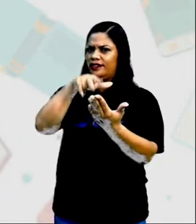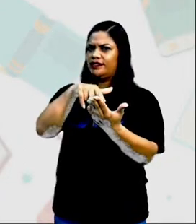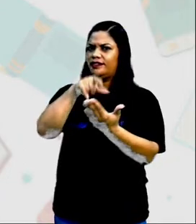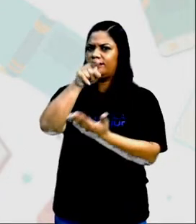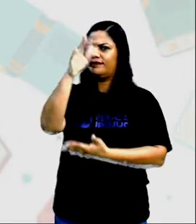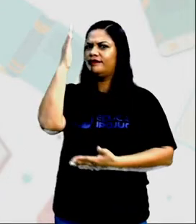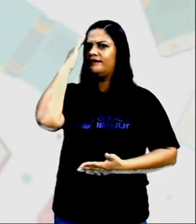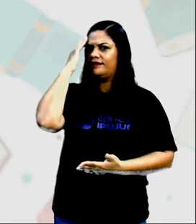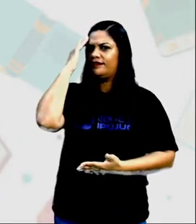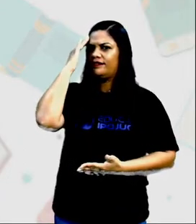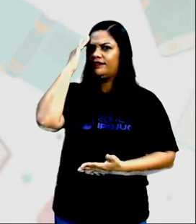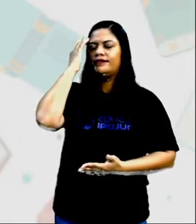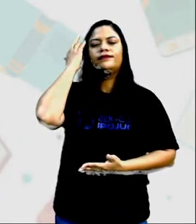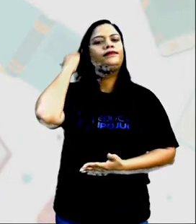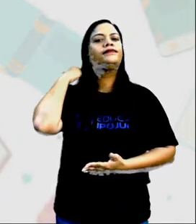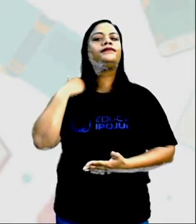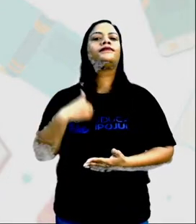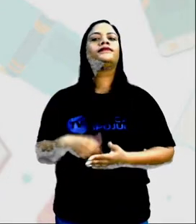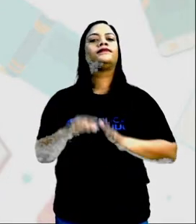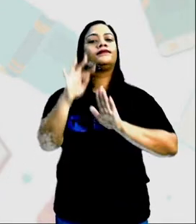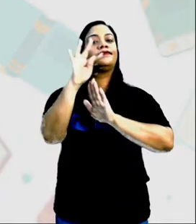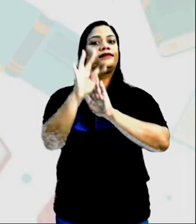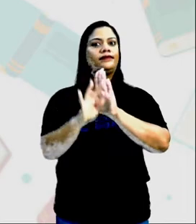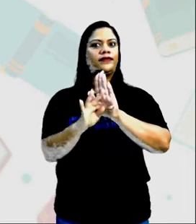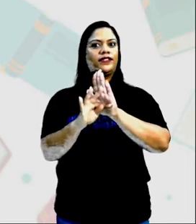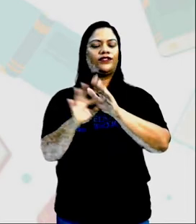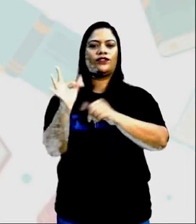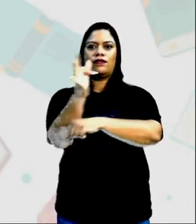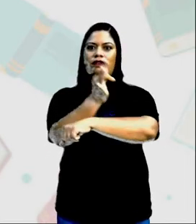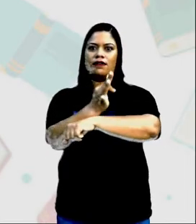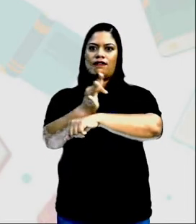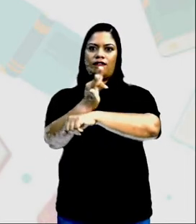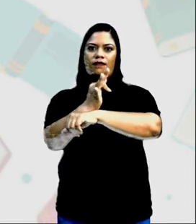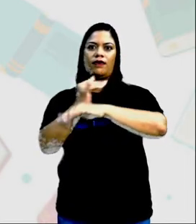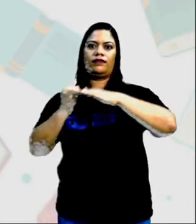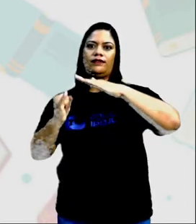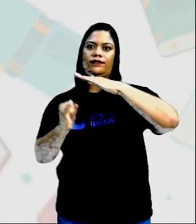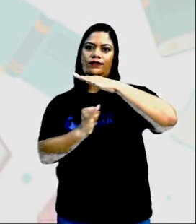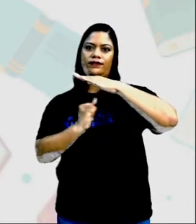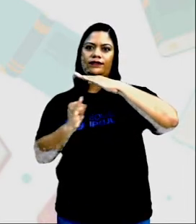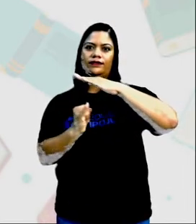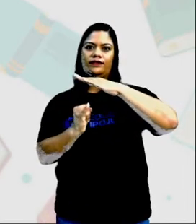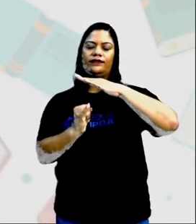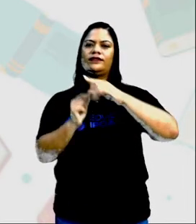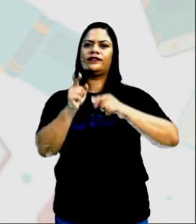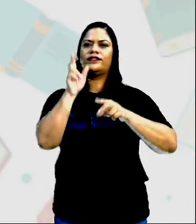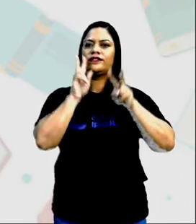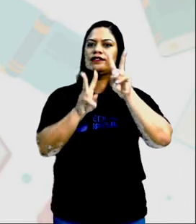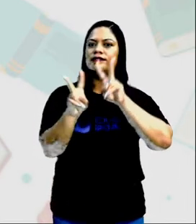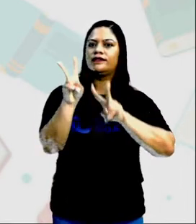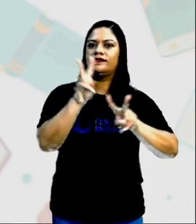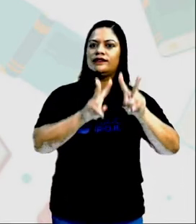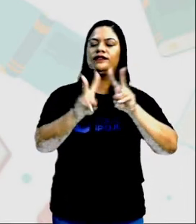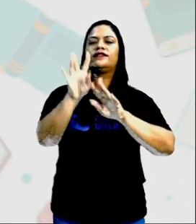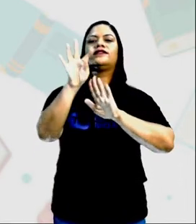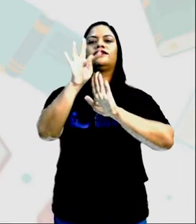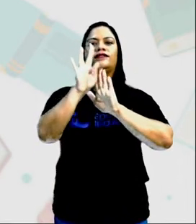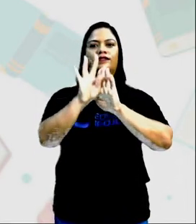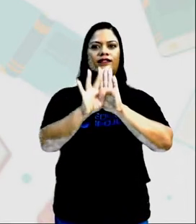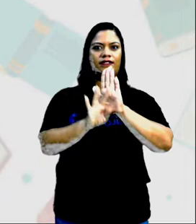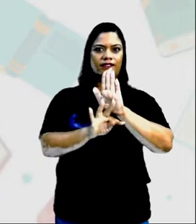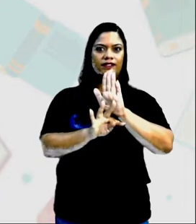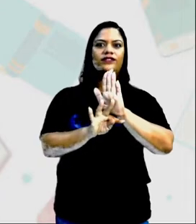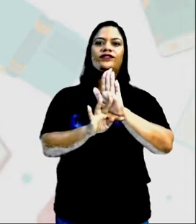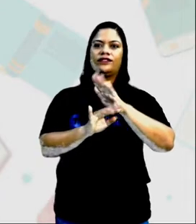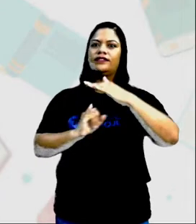O texto É formal Ou informal Se você Observou O texto É o que?